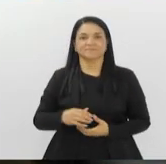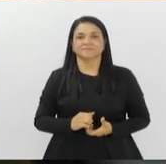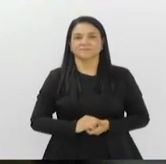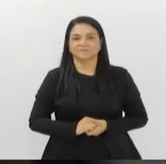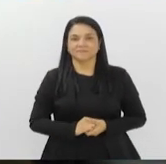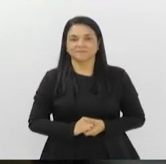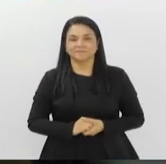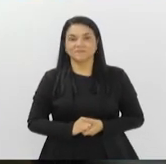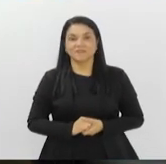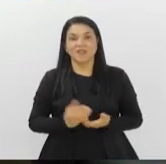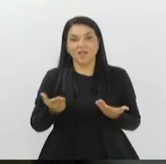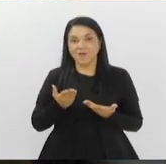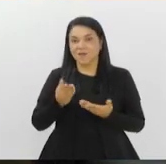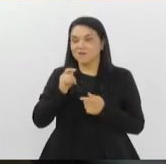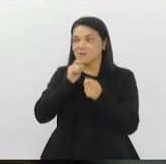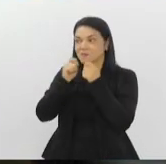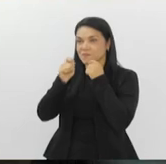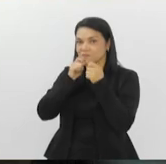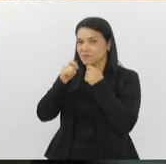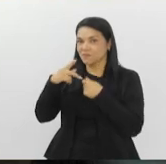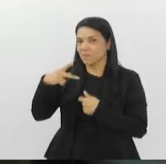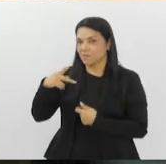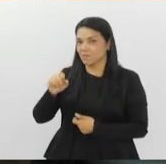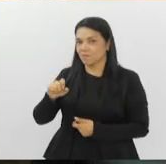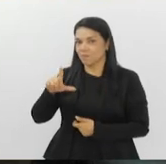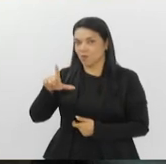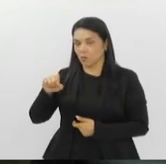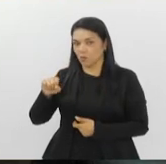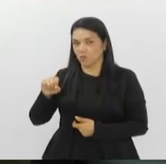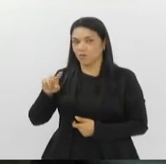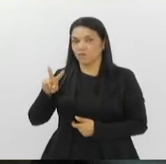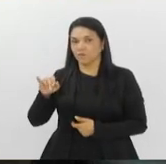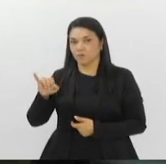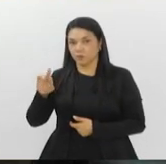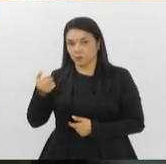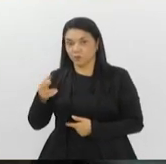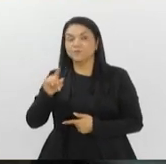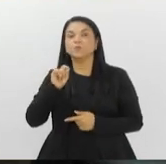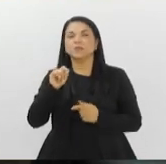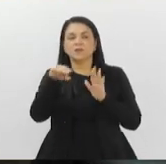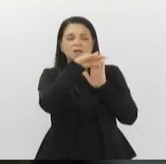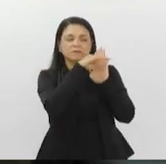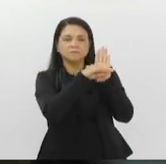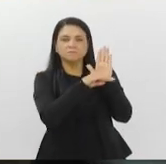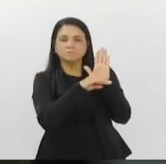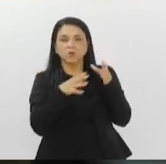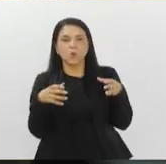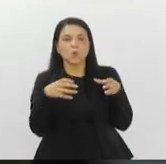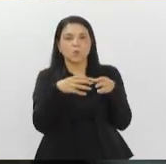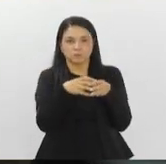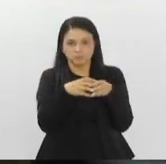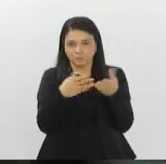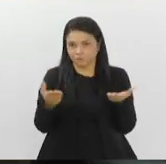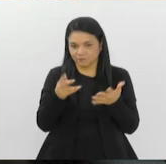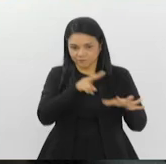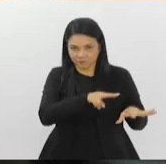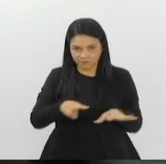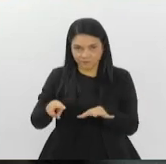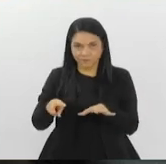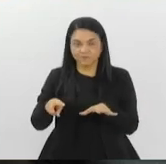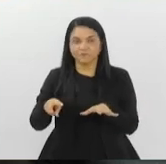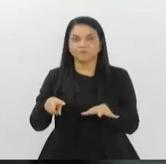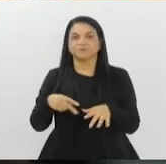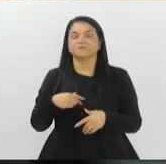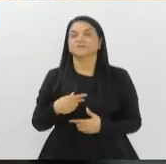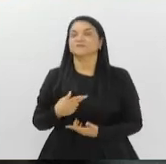E eu vou chamar novamente o repórter Paulo Vitor Viviani para saber o que já temos na agenda das comissões para esta semana. PVA, com